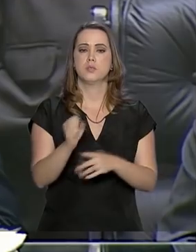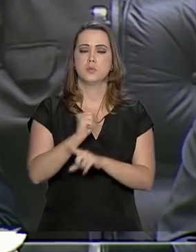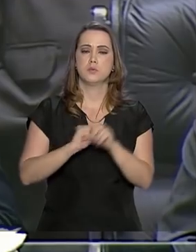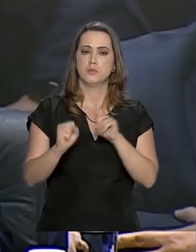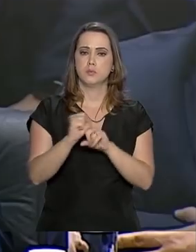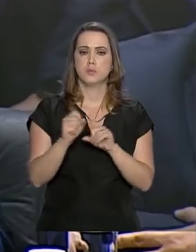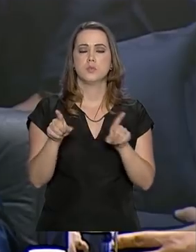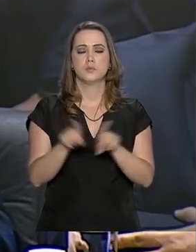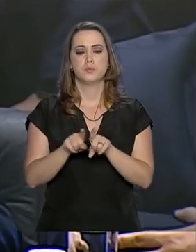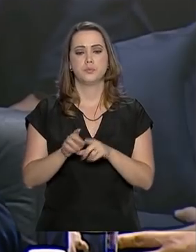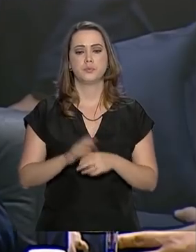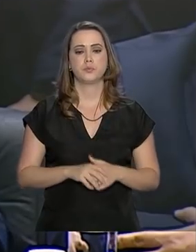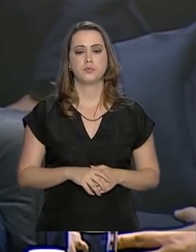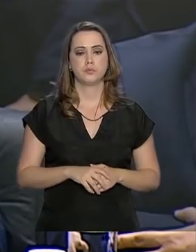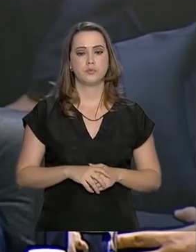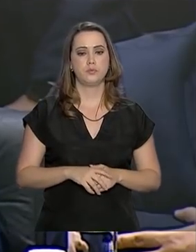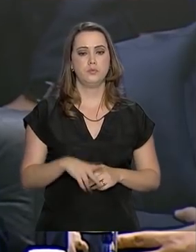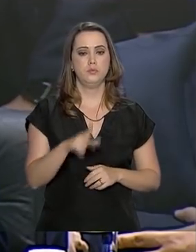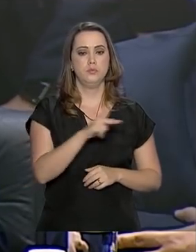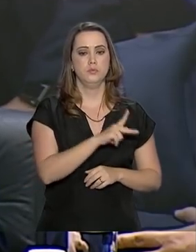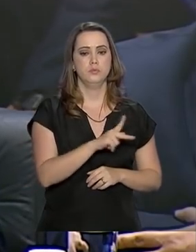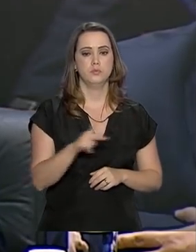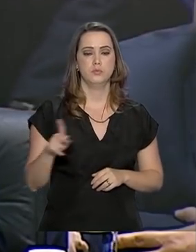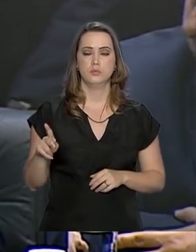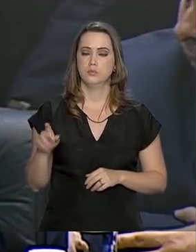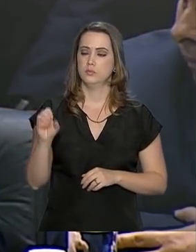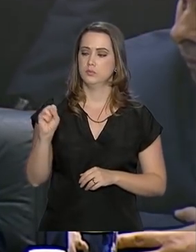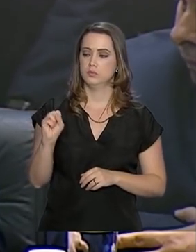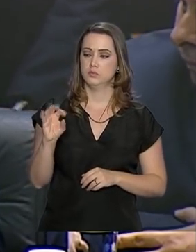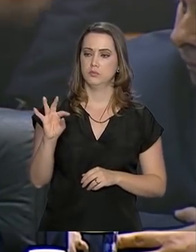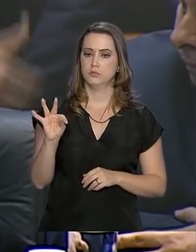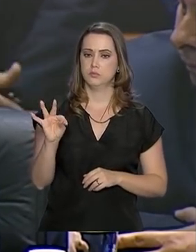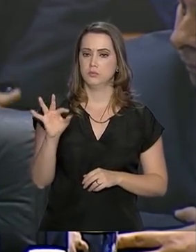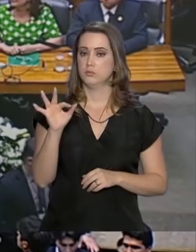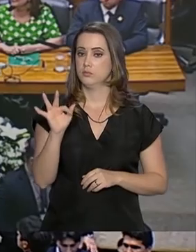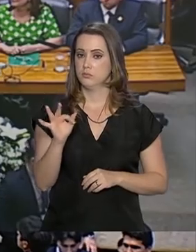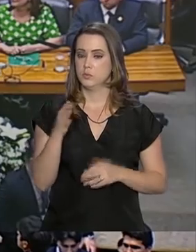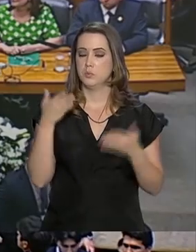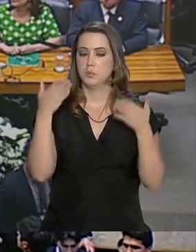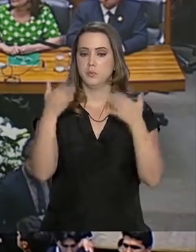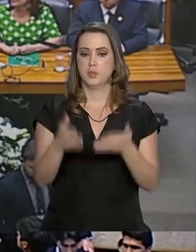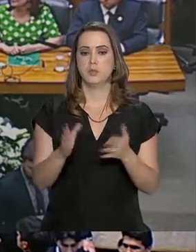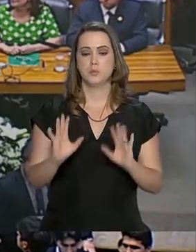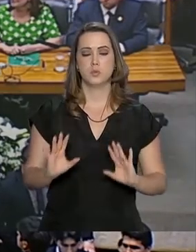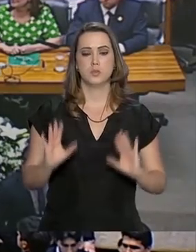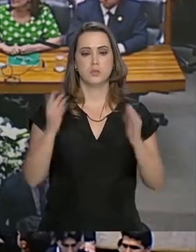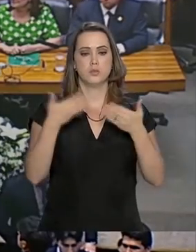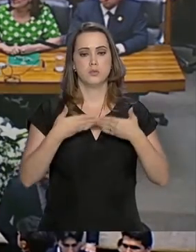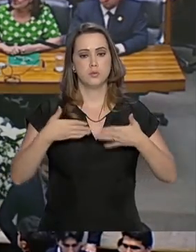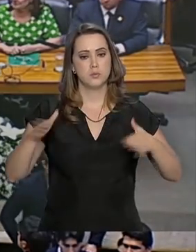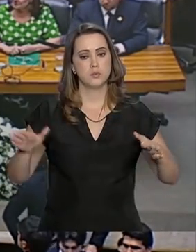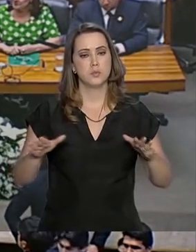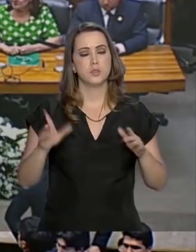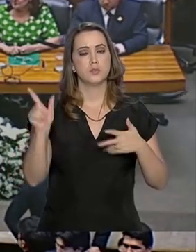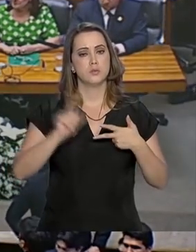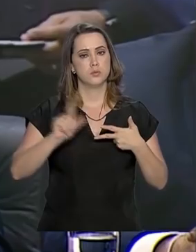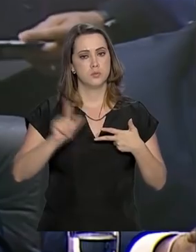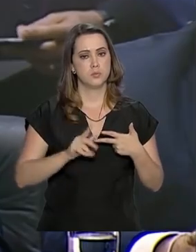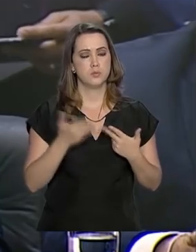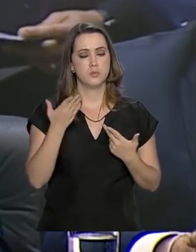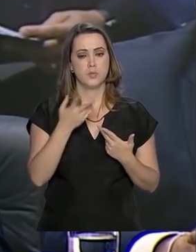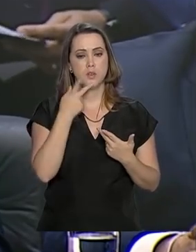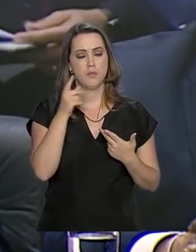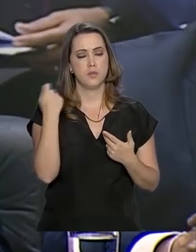popular. O presidente do Supremo Tribunal Federal também participou da solenidade de abertura do ano legislativo